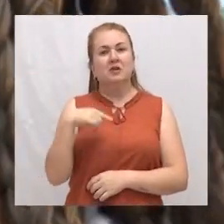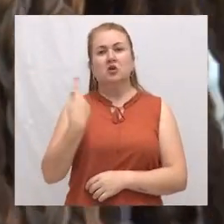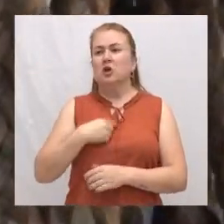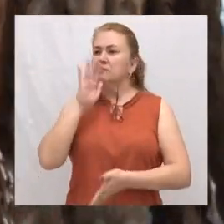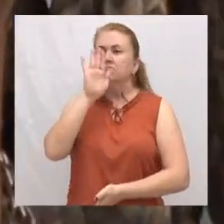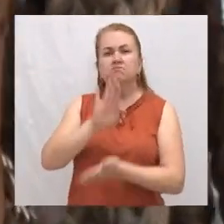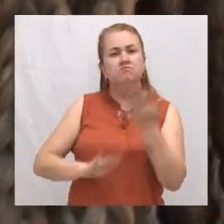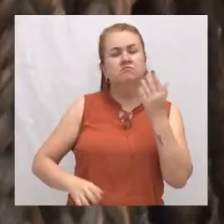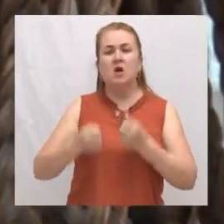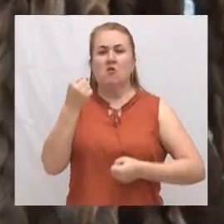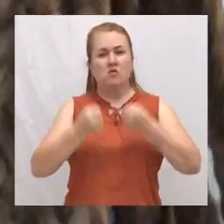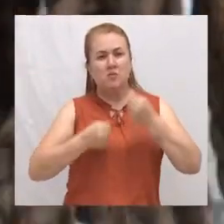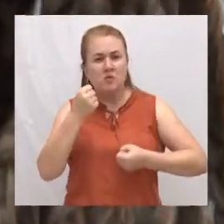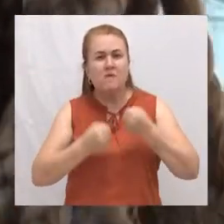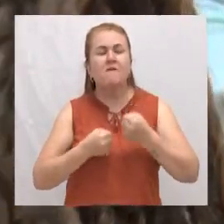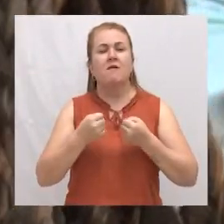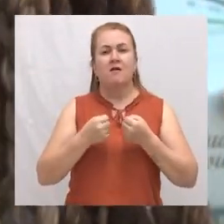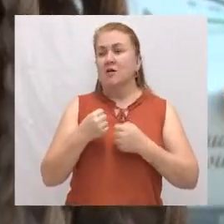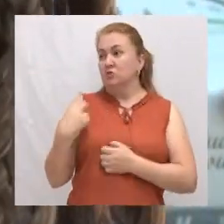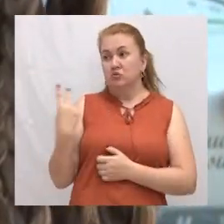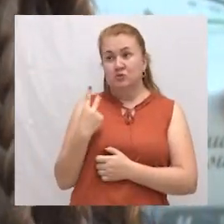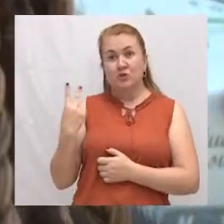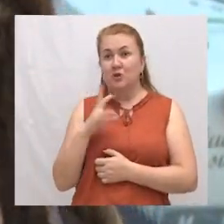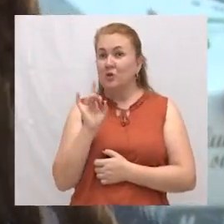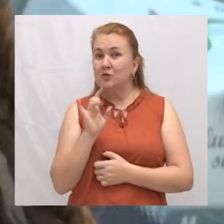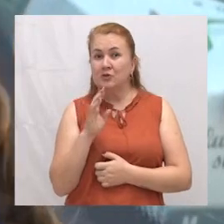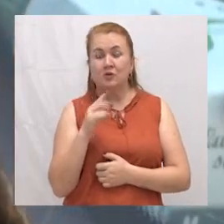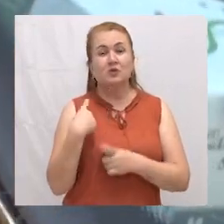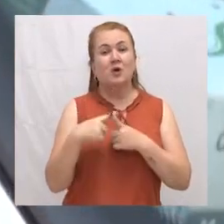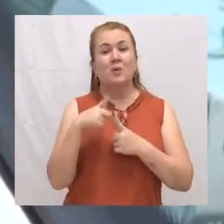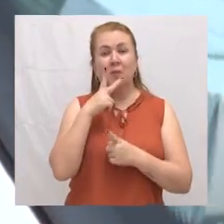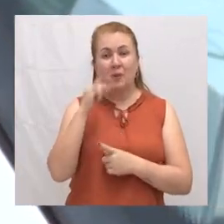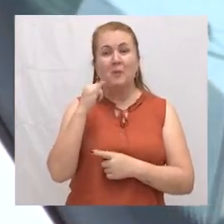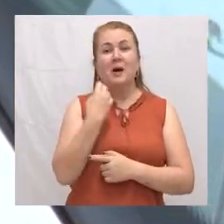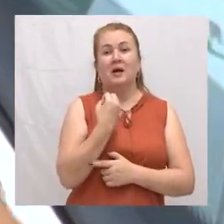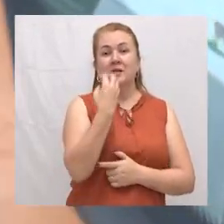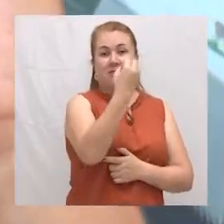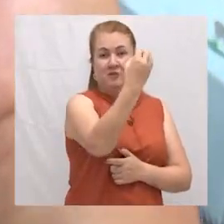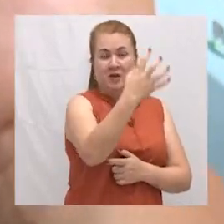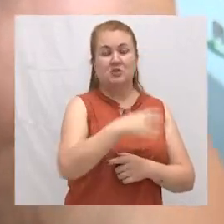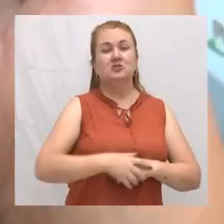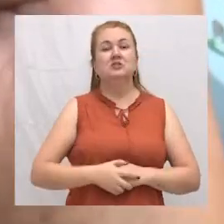carro, saímos, e estava só eu e o Gabriel sozinhos, porque o pai dele estava viajando.